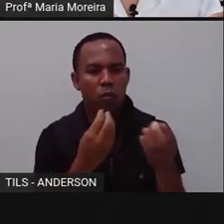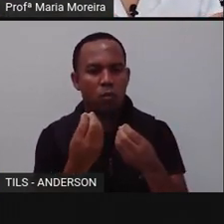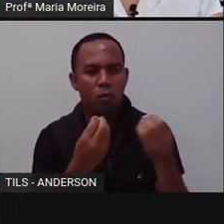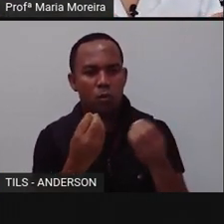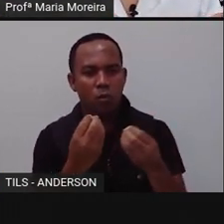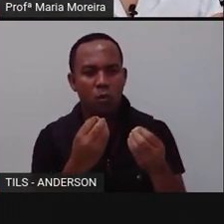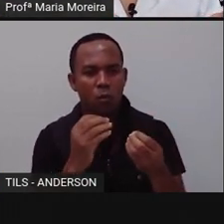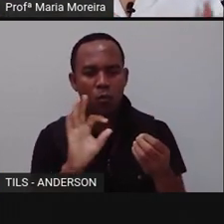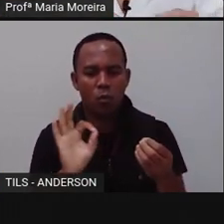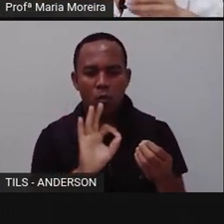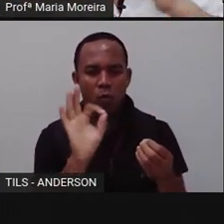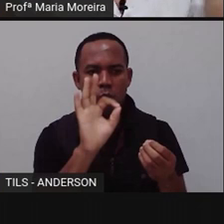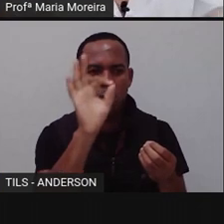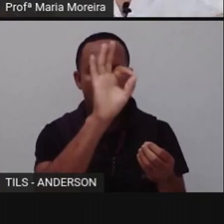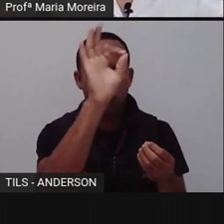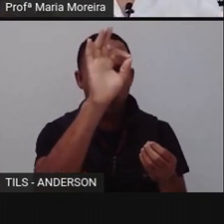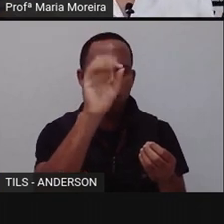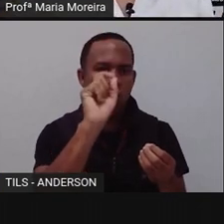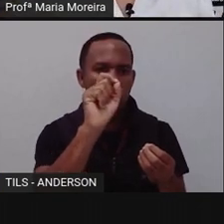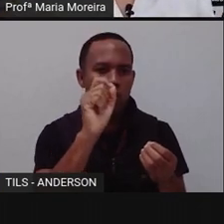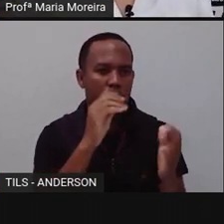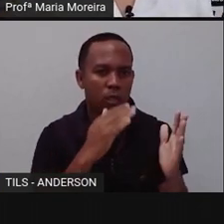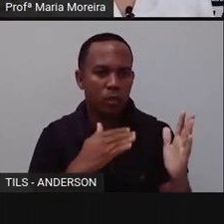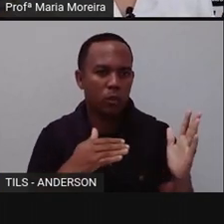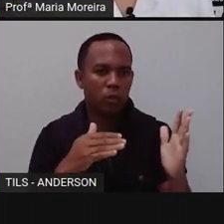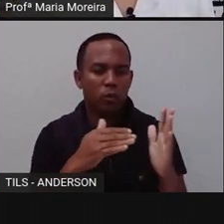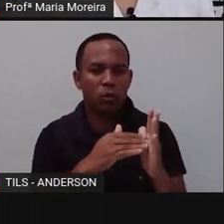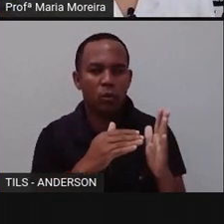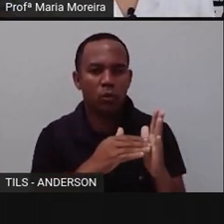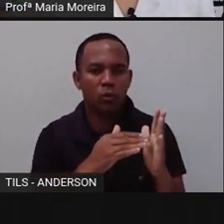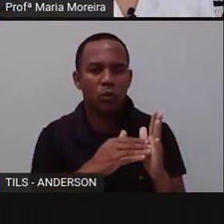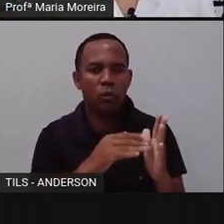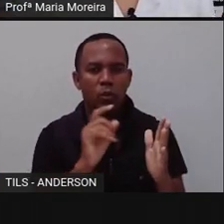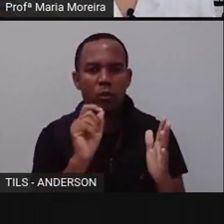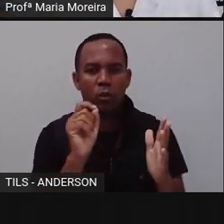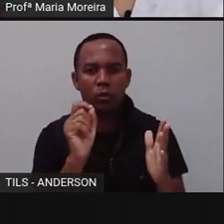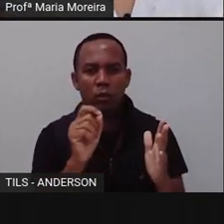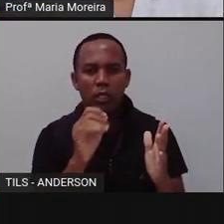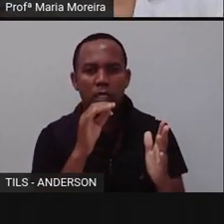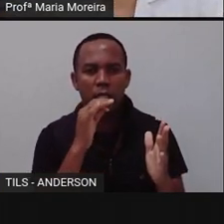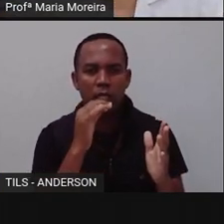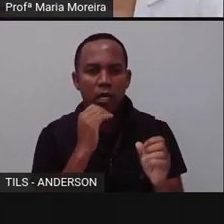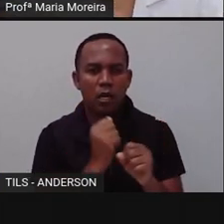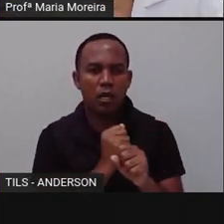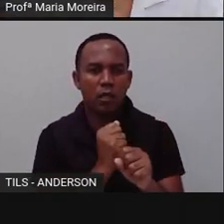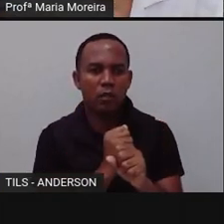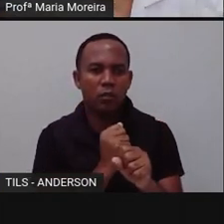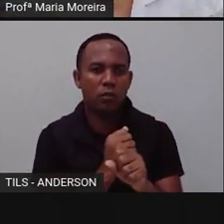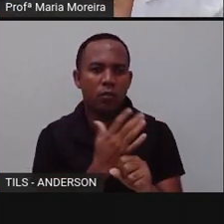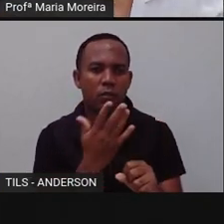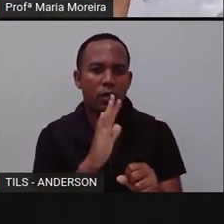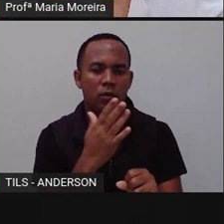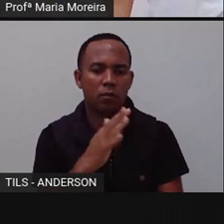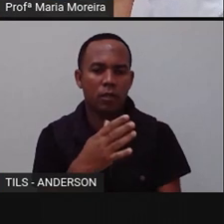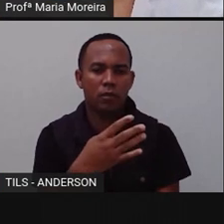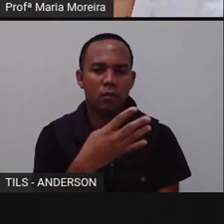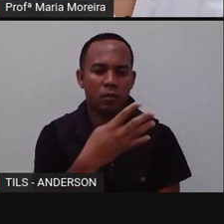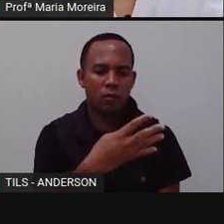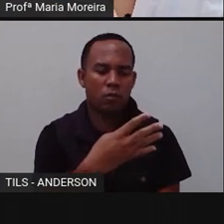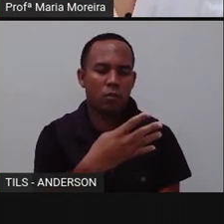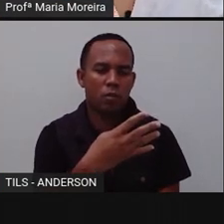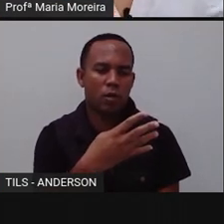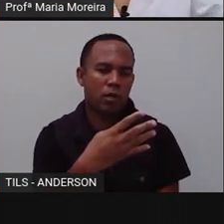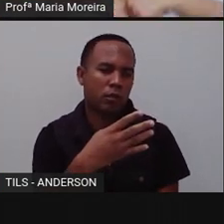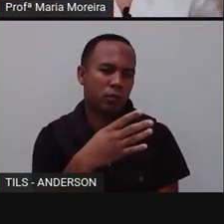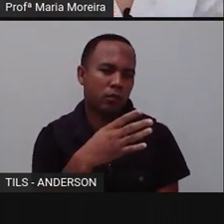mosquito durante todo, durante todo o ano. Porque 450, ela pode colocar, colocar,